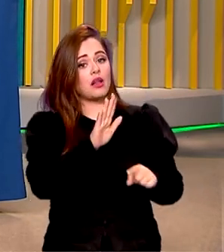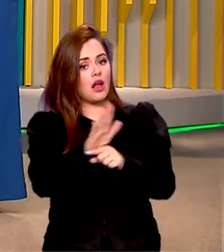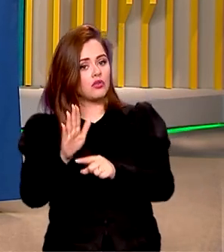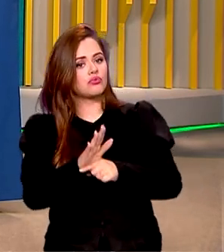crime, não é? É isso.